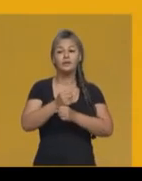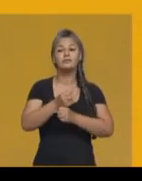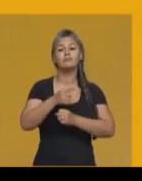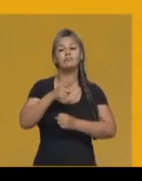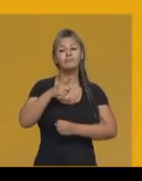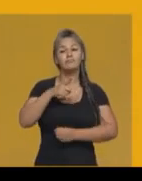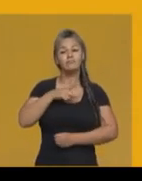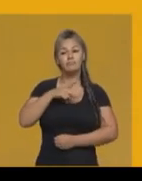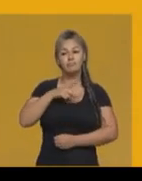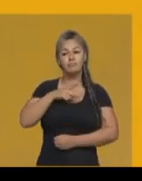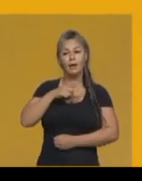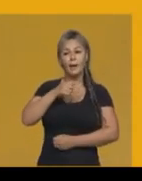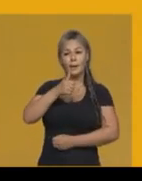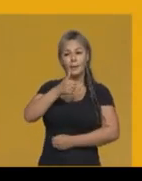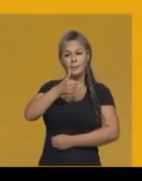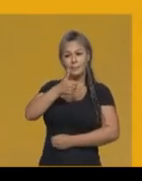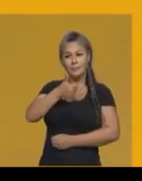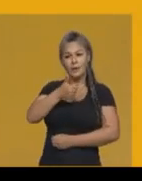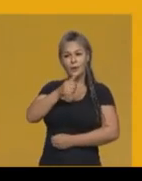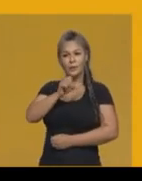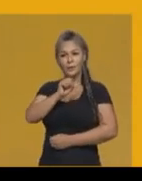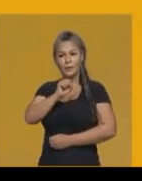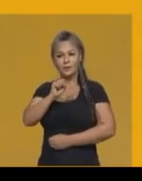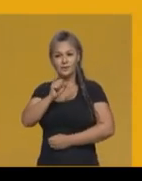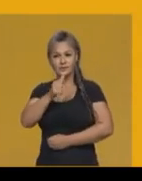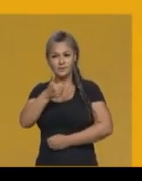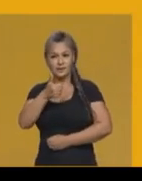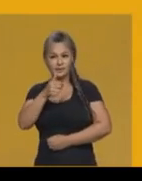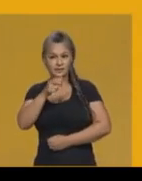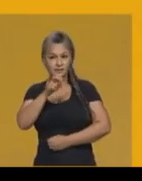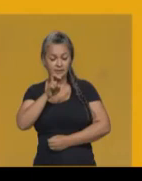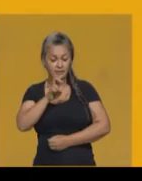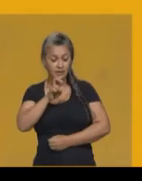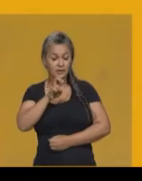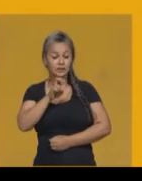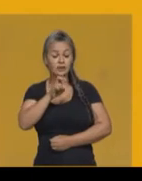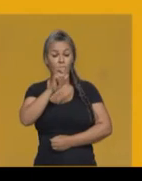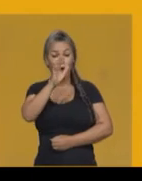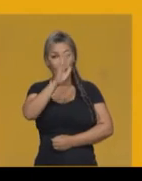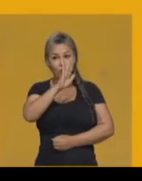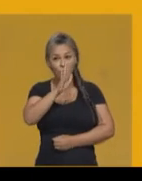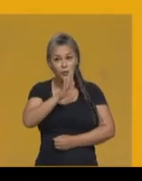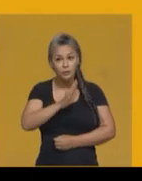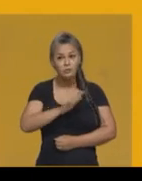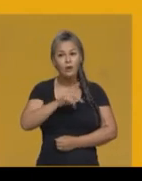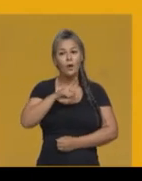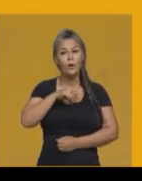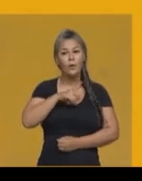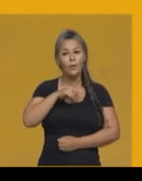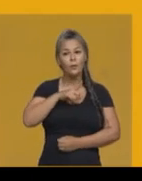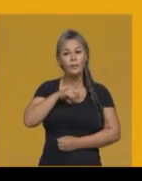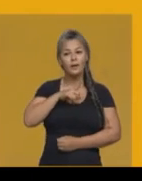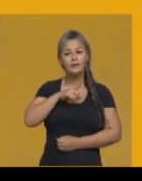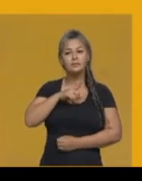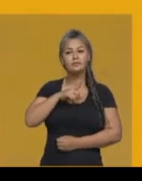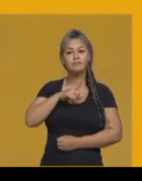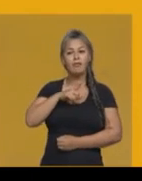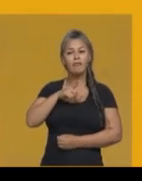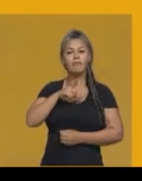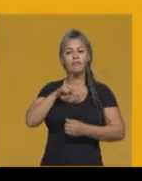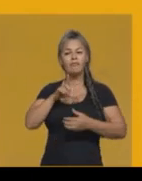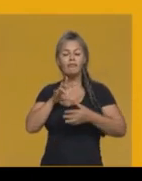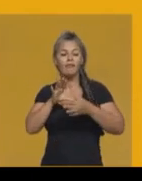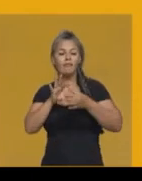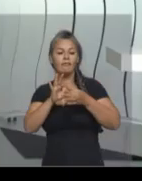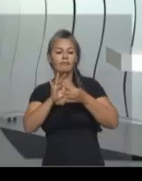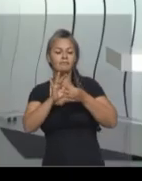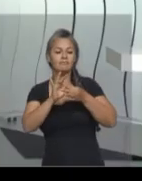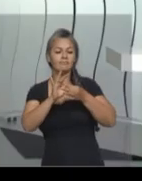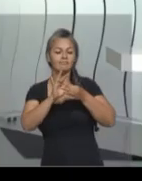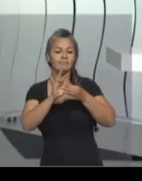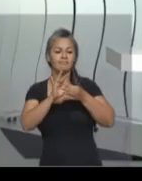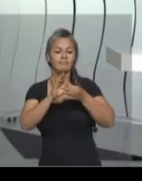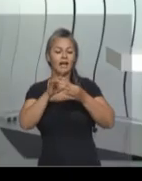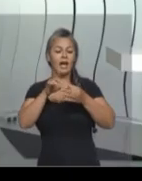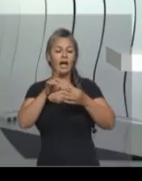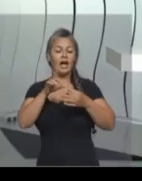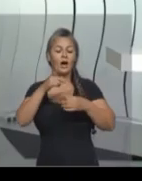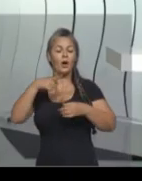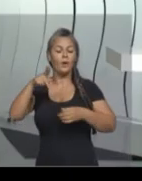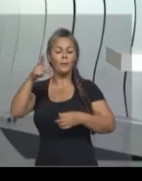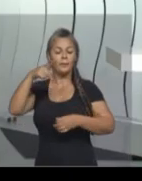Por que essa elevação do Brasil a Reino Unido foi importante para o processo de independência?